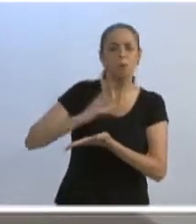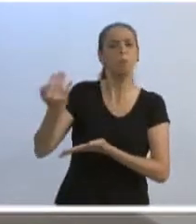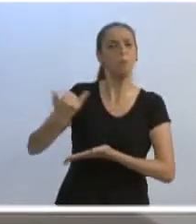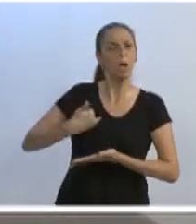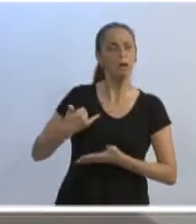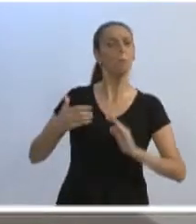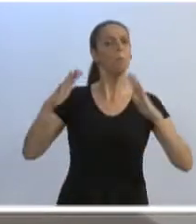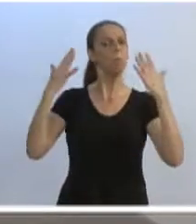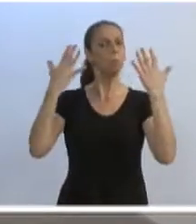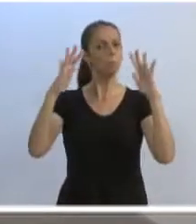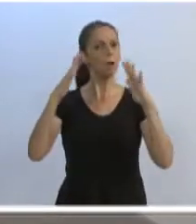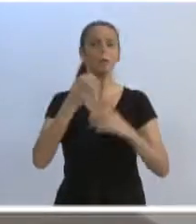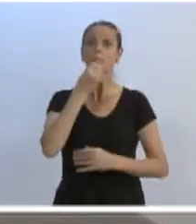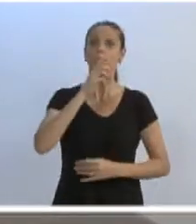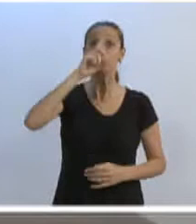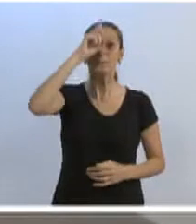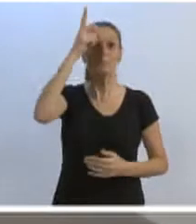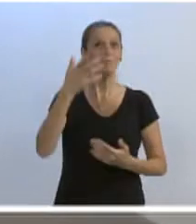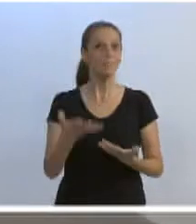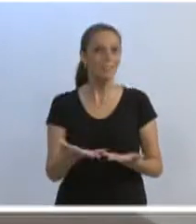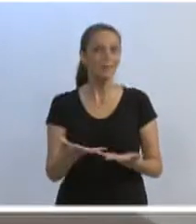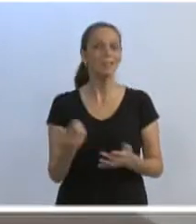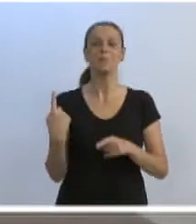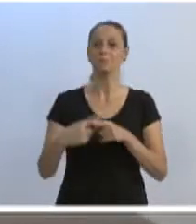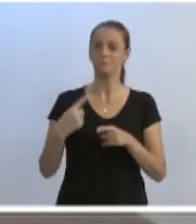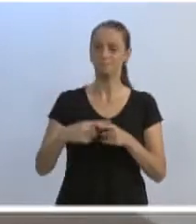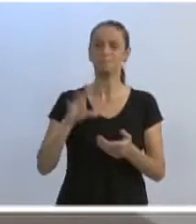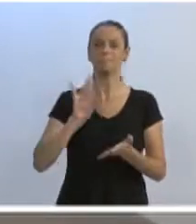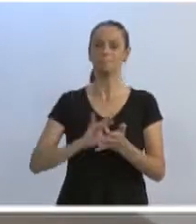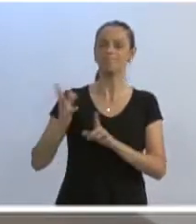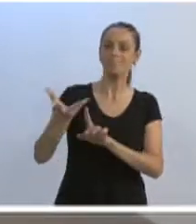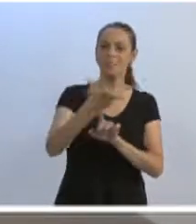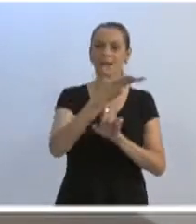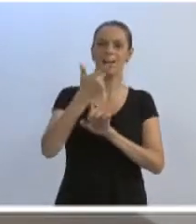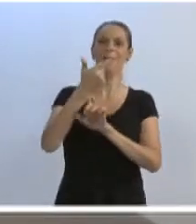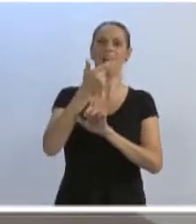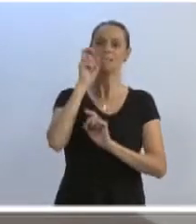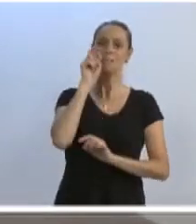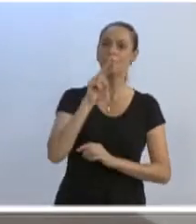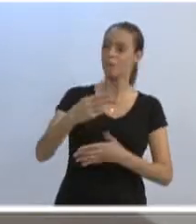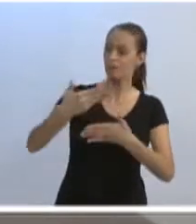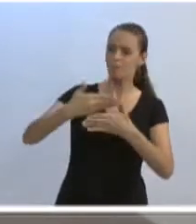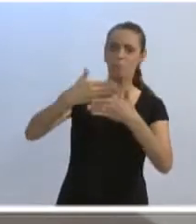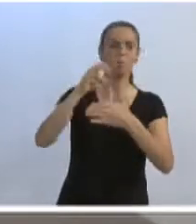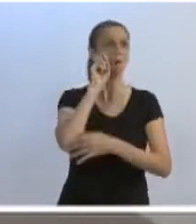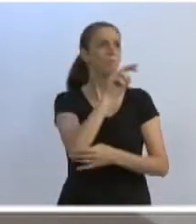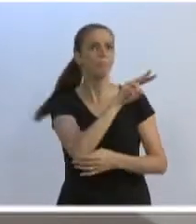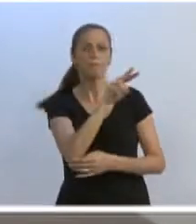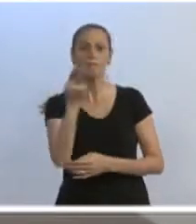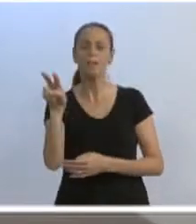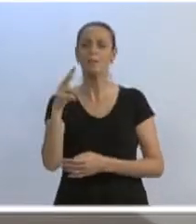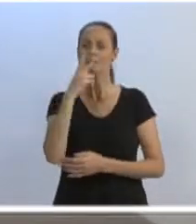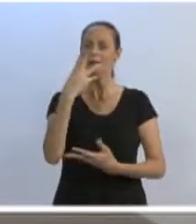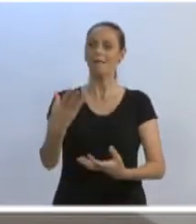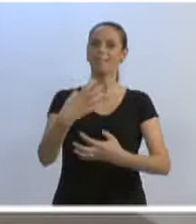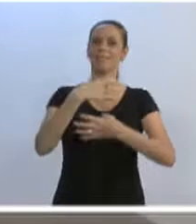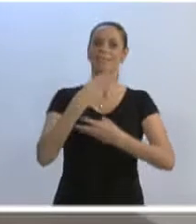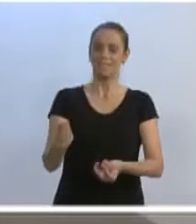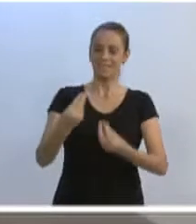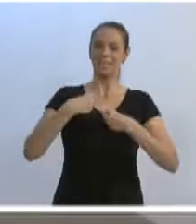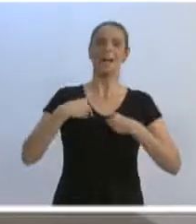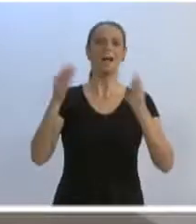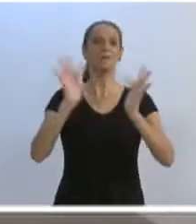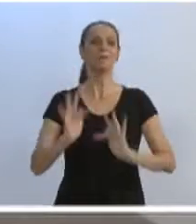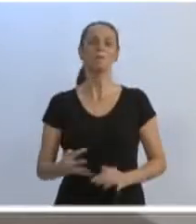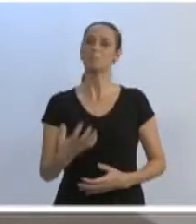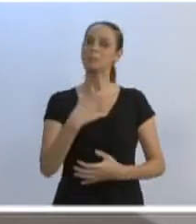contemplando, parabenizando a iniciativa. Porque, quando a gente tem uma arte estabelecida no dia a dia da cidade, as pessoas ficam mais felizes. Isso cria uma relação de